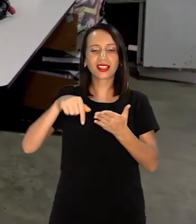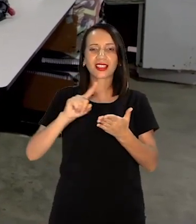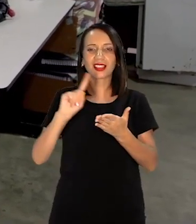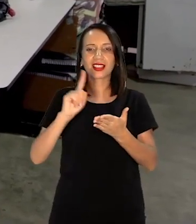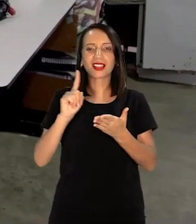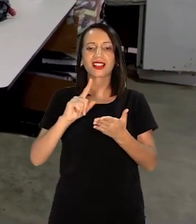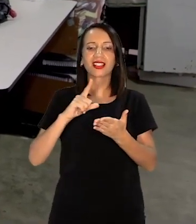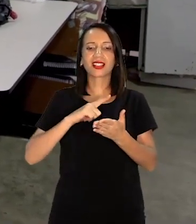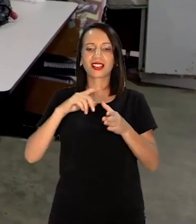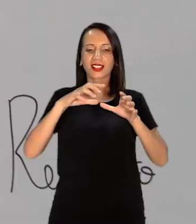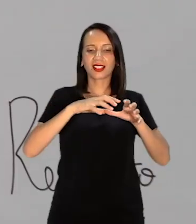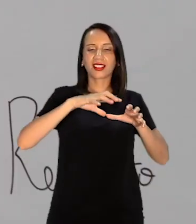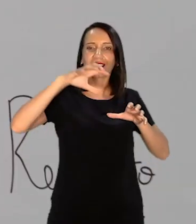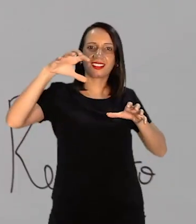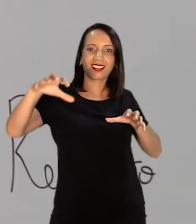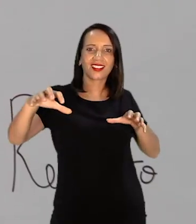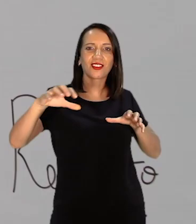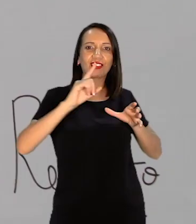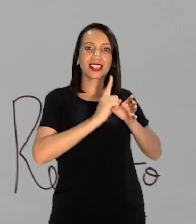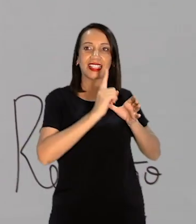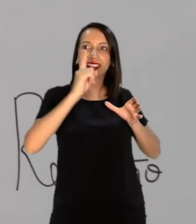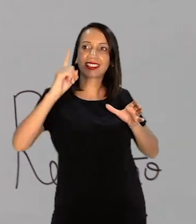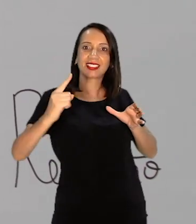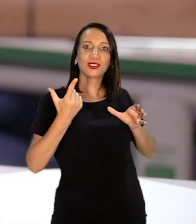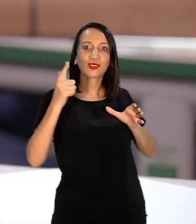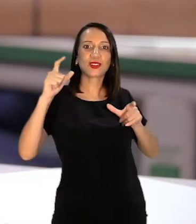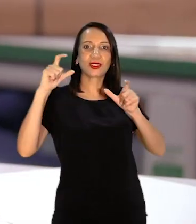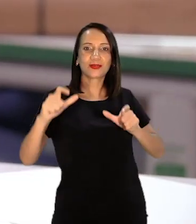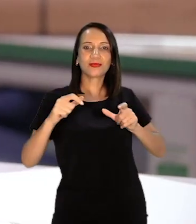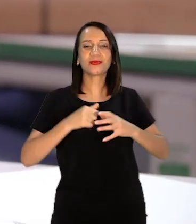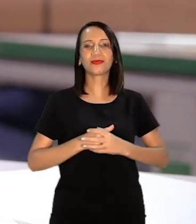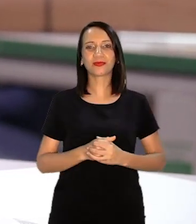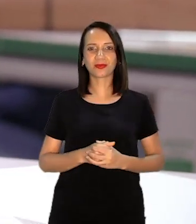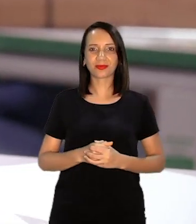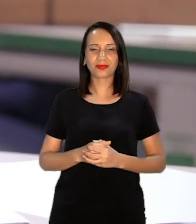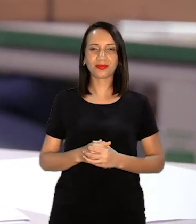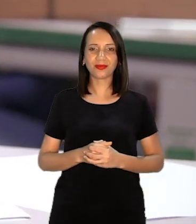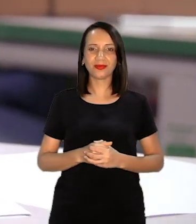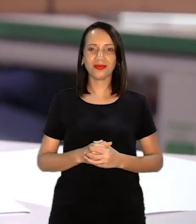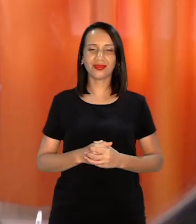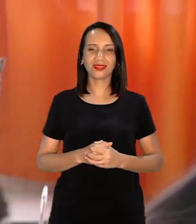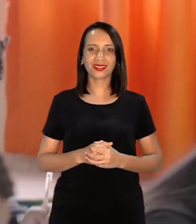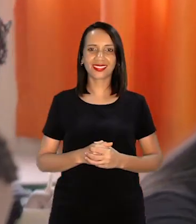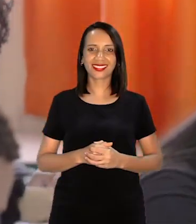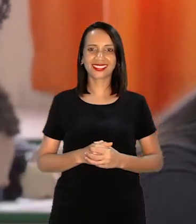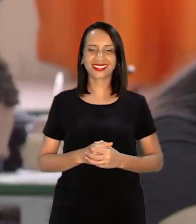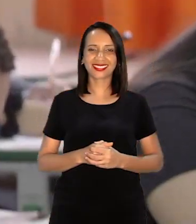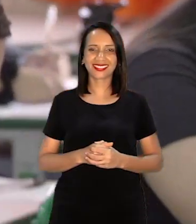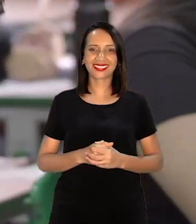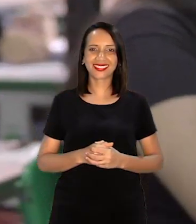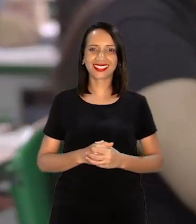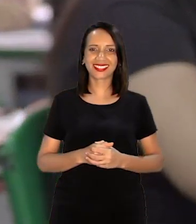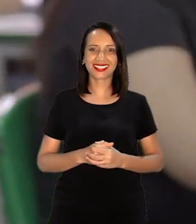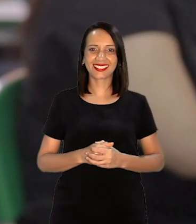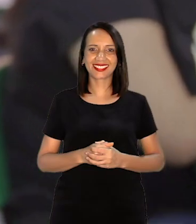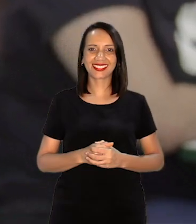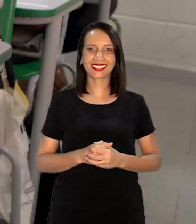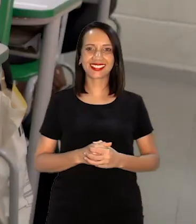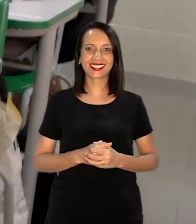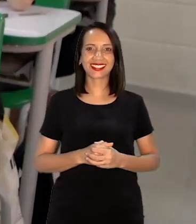Você tem que sair do ambiente Na lousa Simulado Enem 2022 Jovens nas carteiras Fazem o simulado